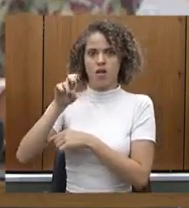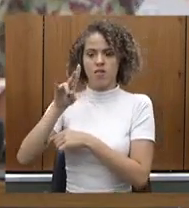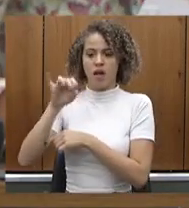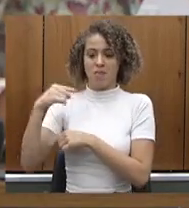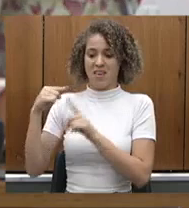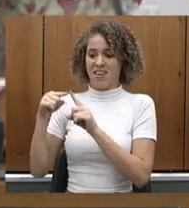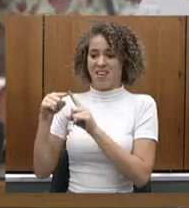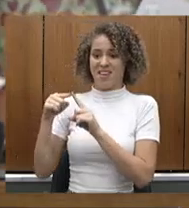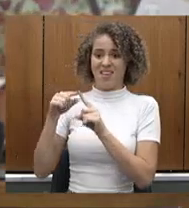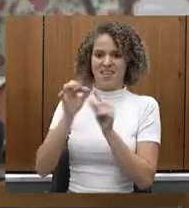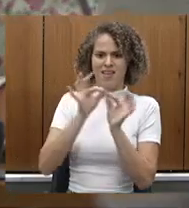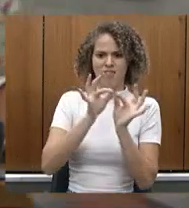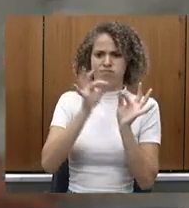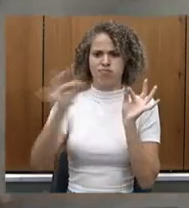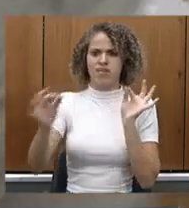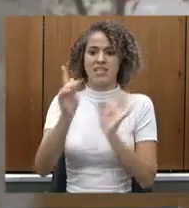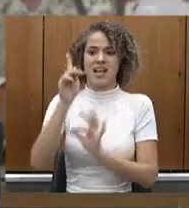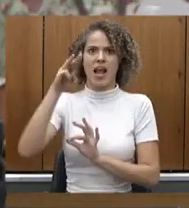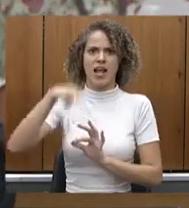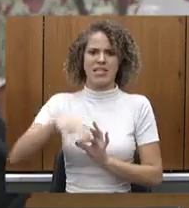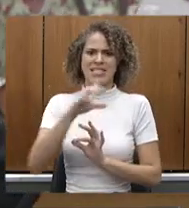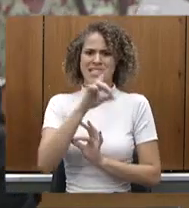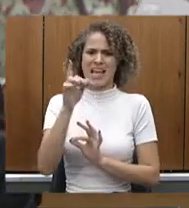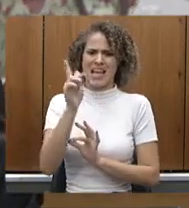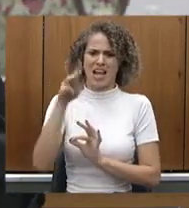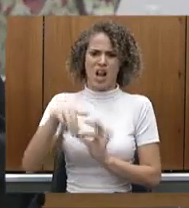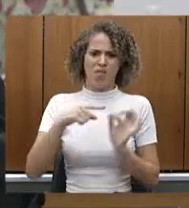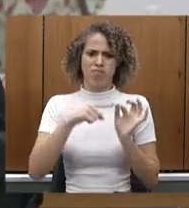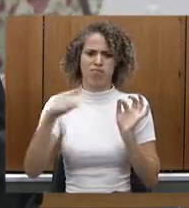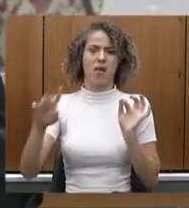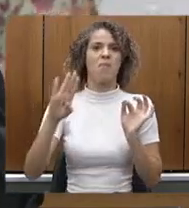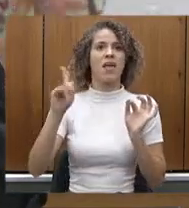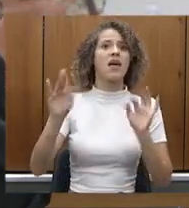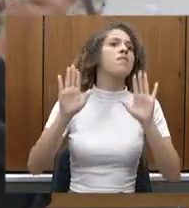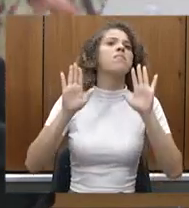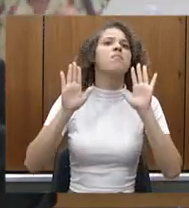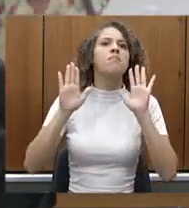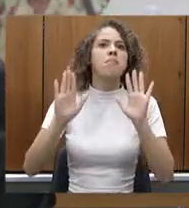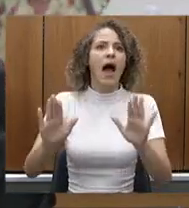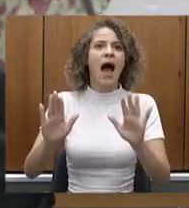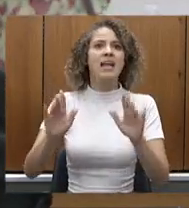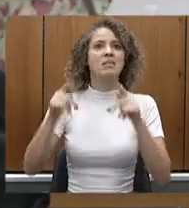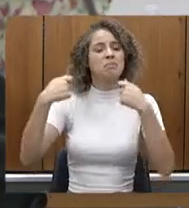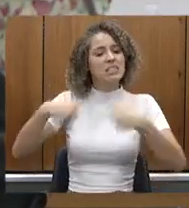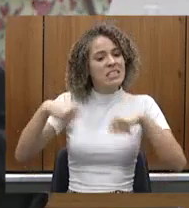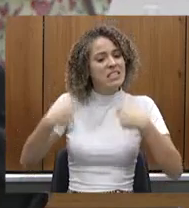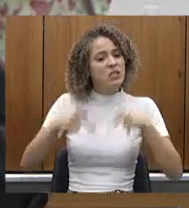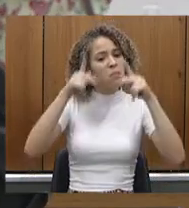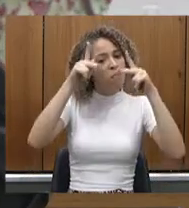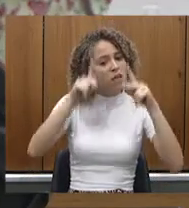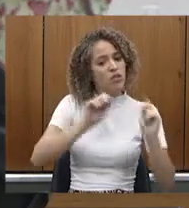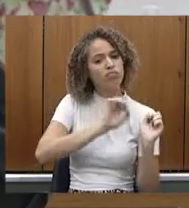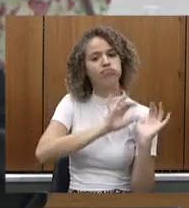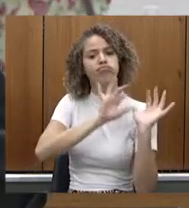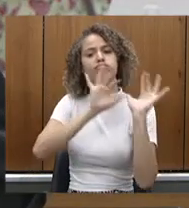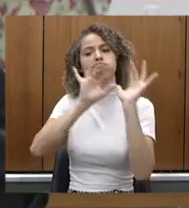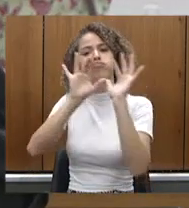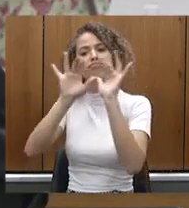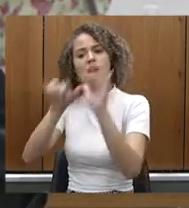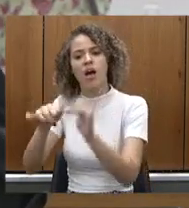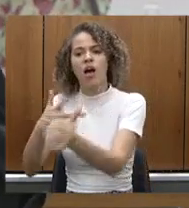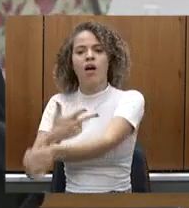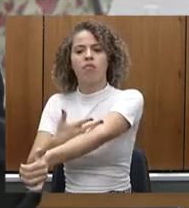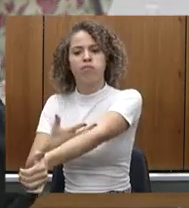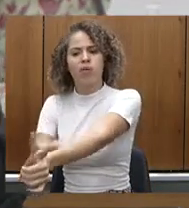aqui de Belo Horizonte mas é sacrificante você reunir pessoas para vir aqui doar sangue é um